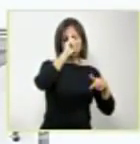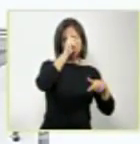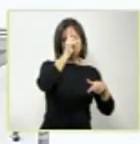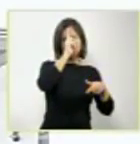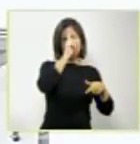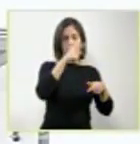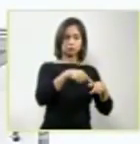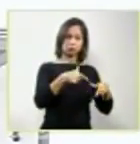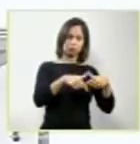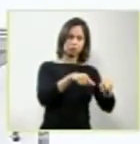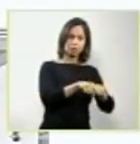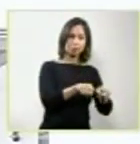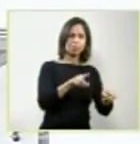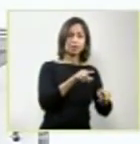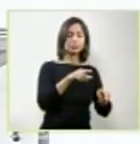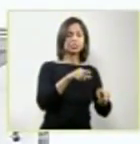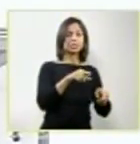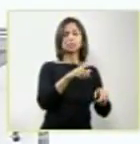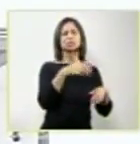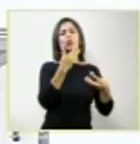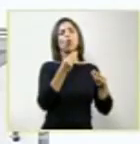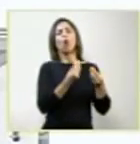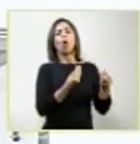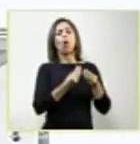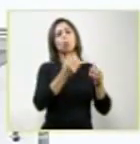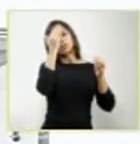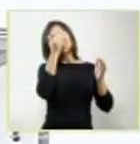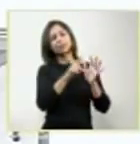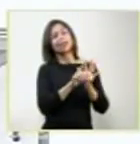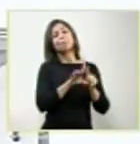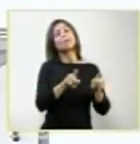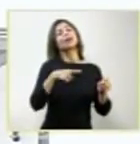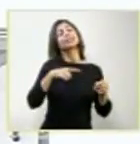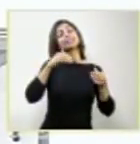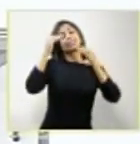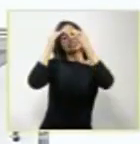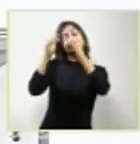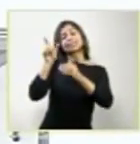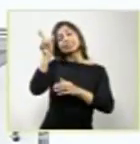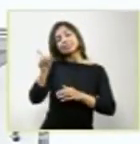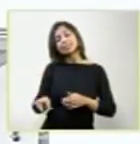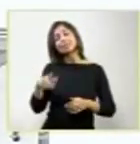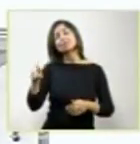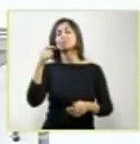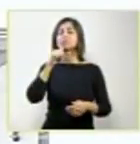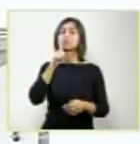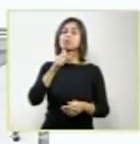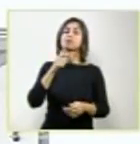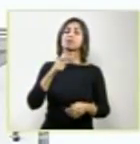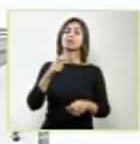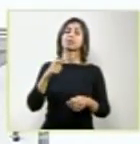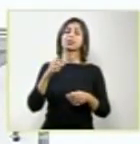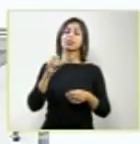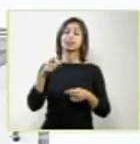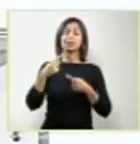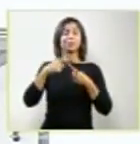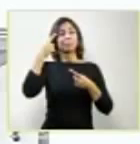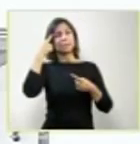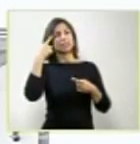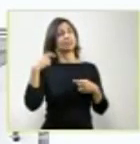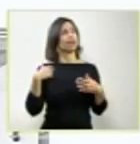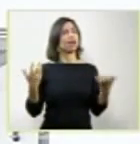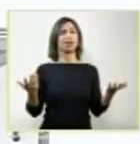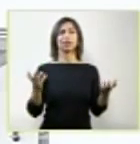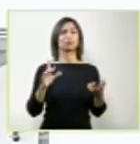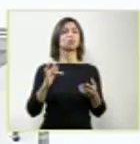a expectativa de vida. É todo o potencial, é alguém que será, mesmo com a sua promessa